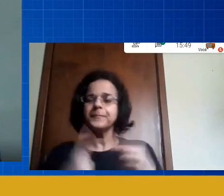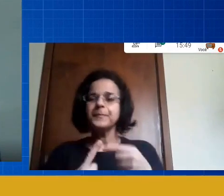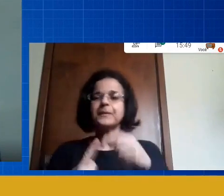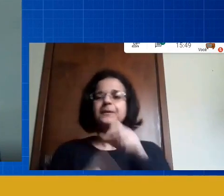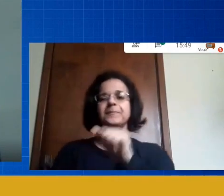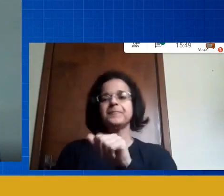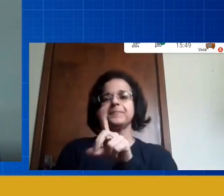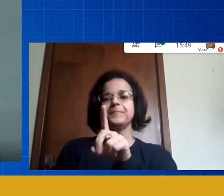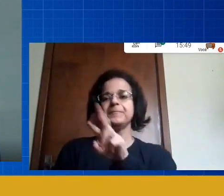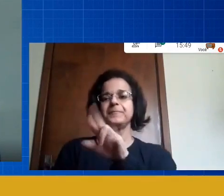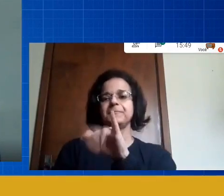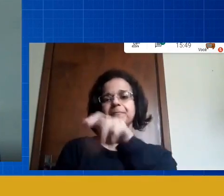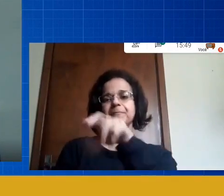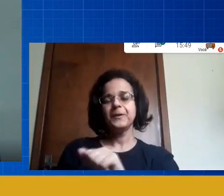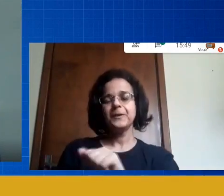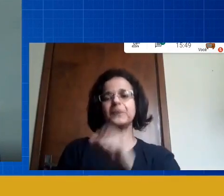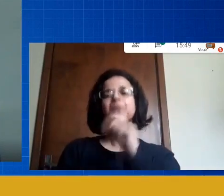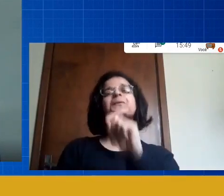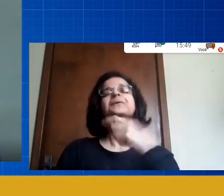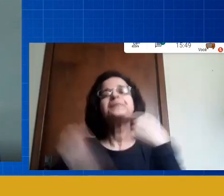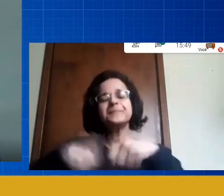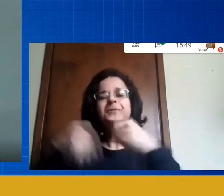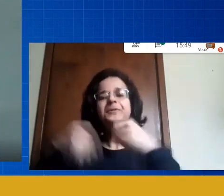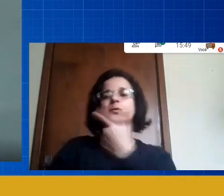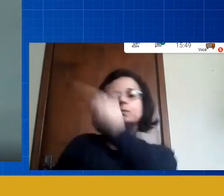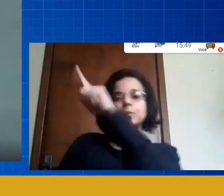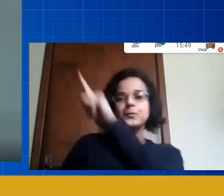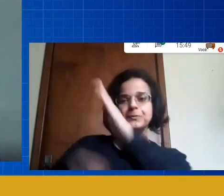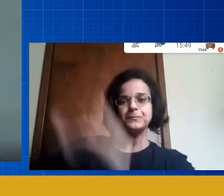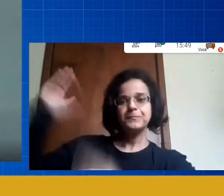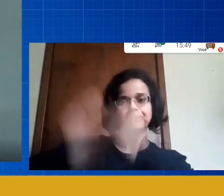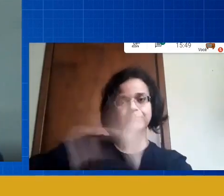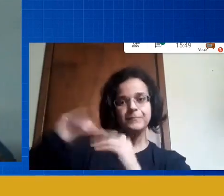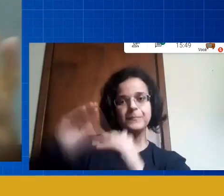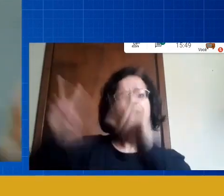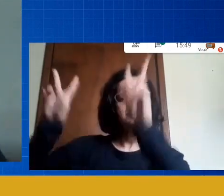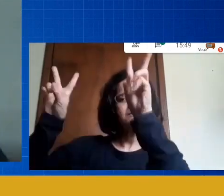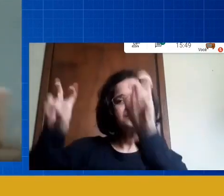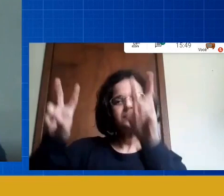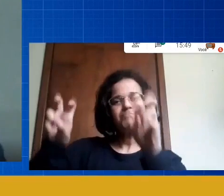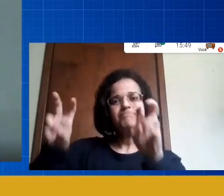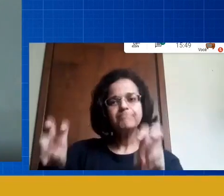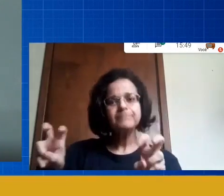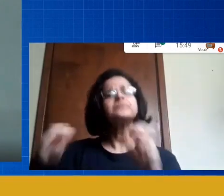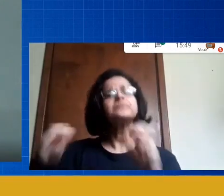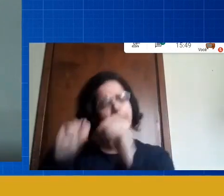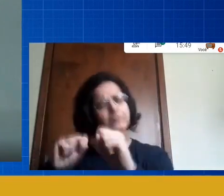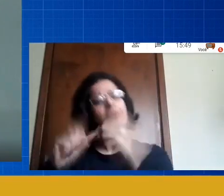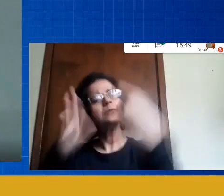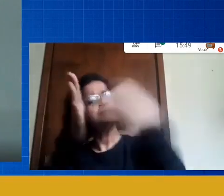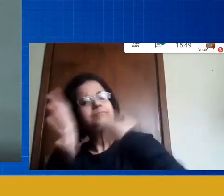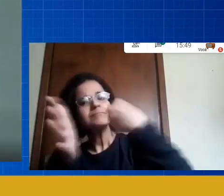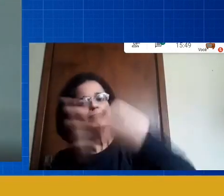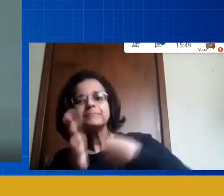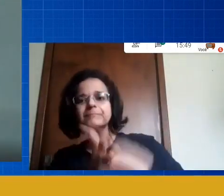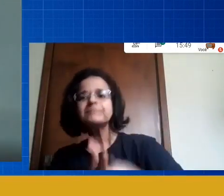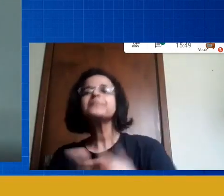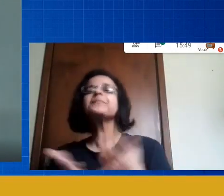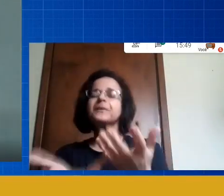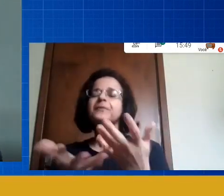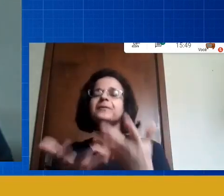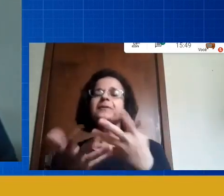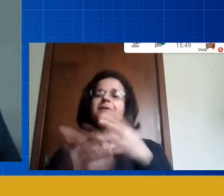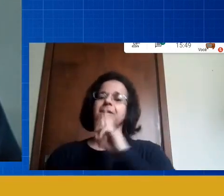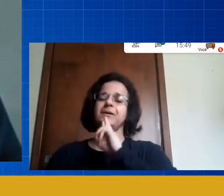precisar aí de outros profissionais é só falar comigo de outros assuntos de outros temas que terei o maior prazer de indicar para